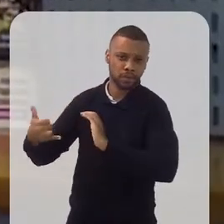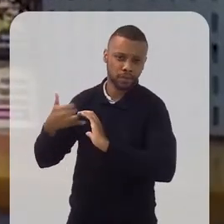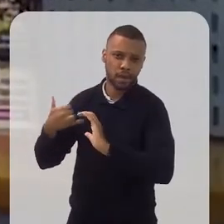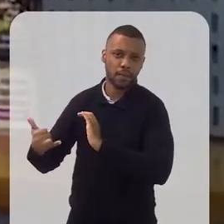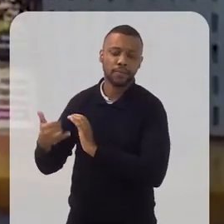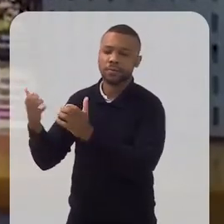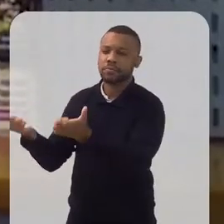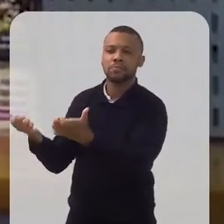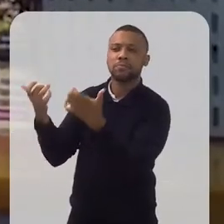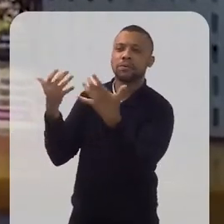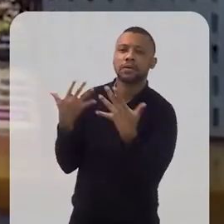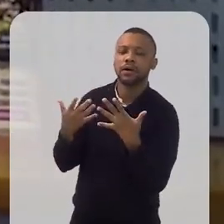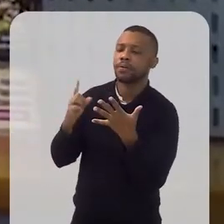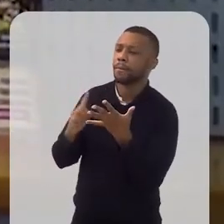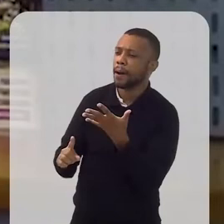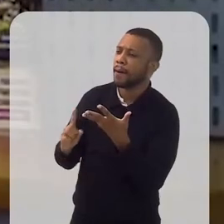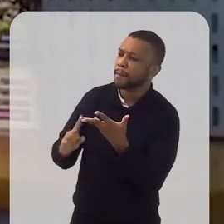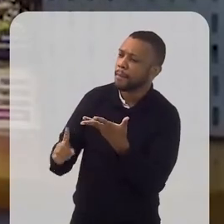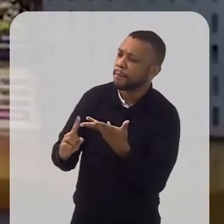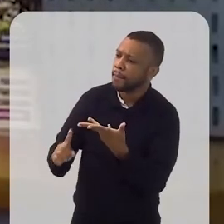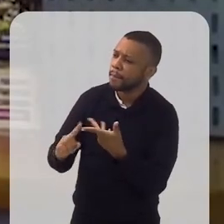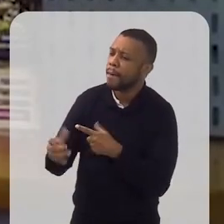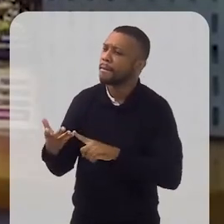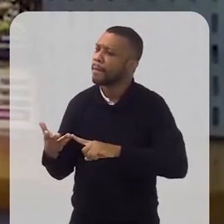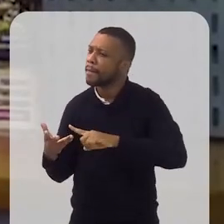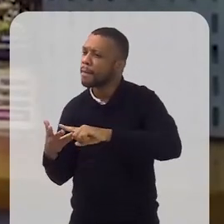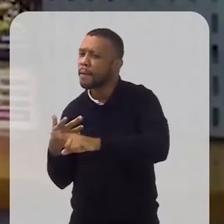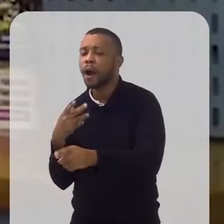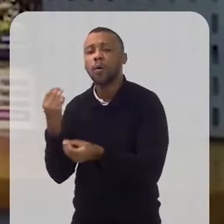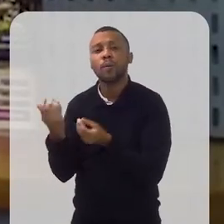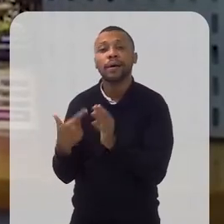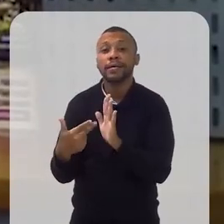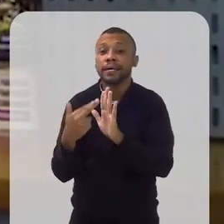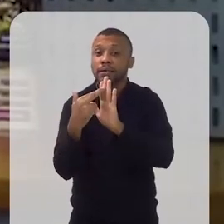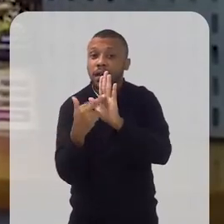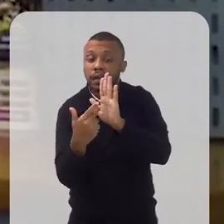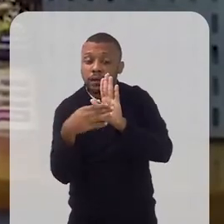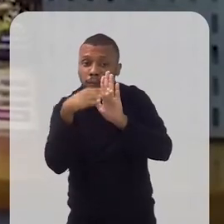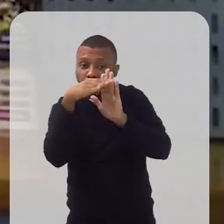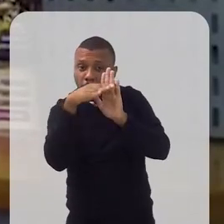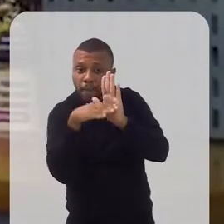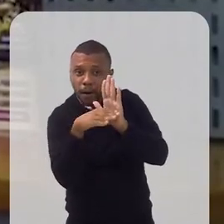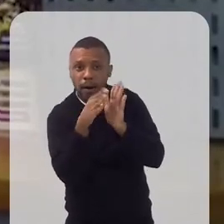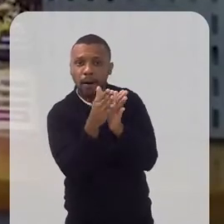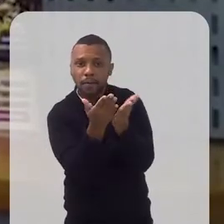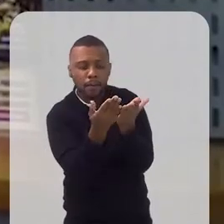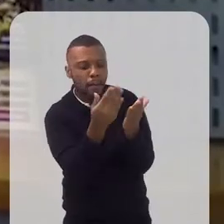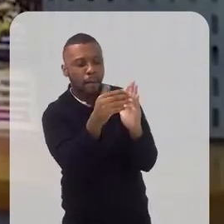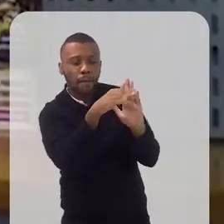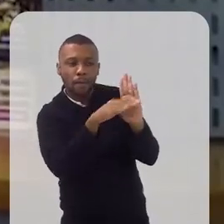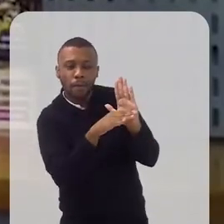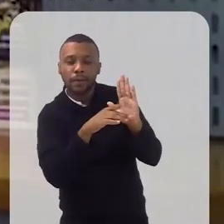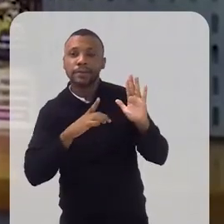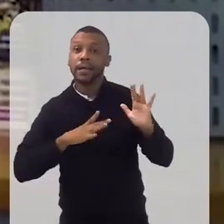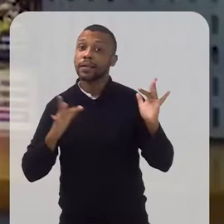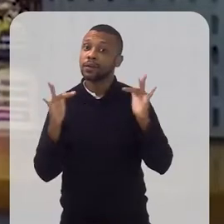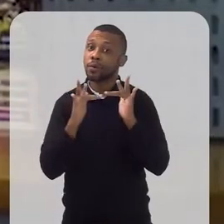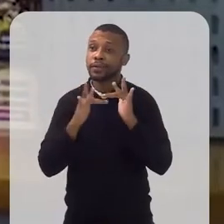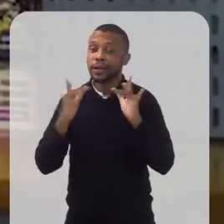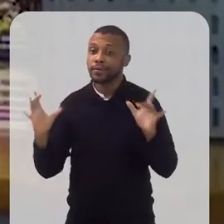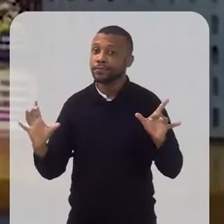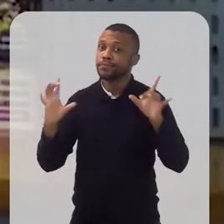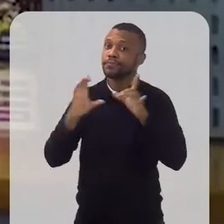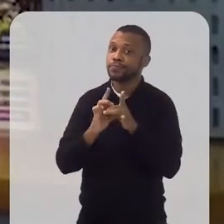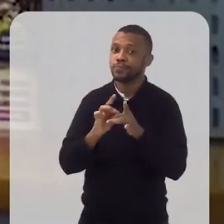contando que o quanto que essas receitas, elas trouxeram a proximidade com o passado, com os avós,